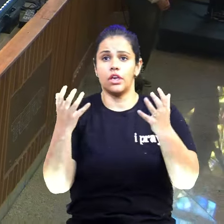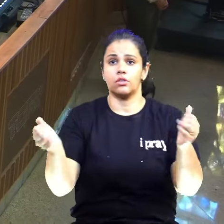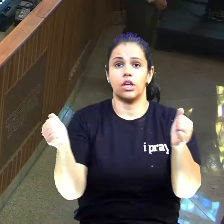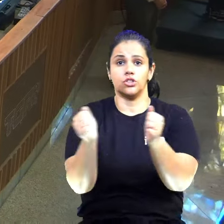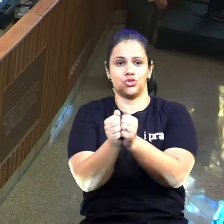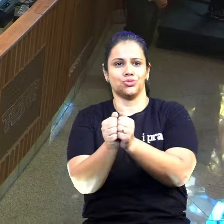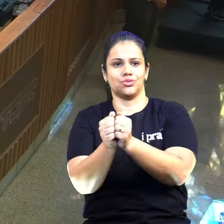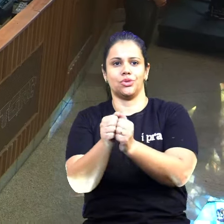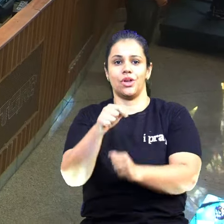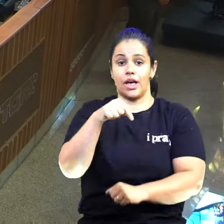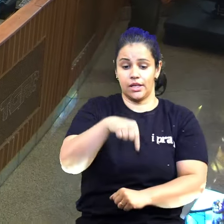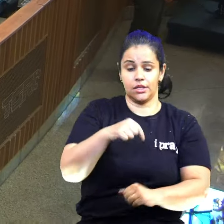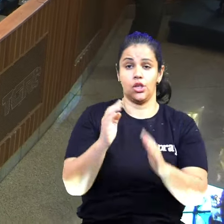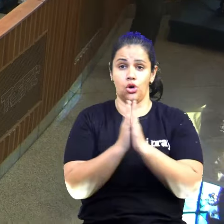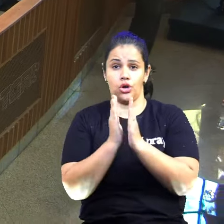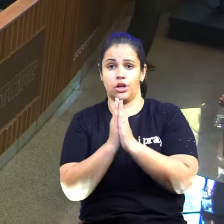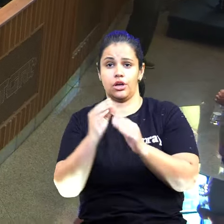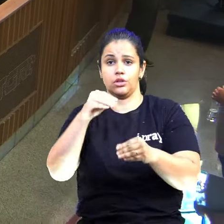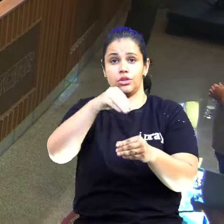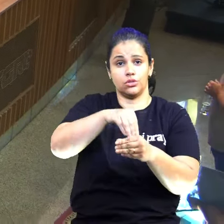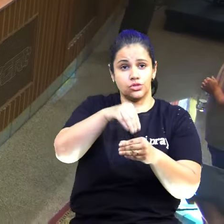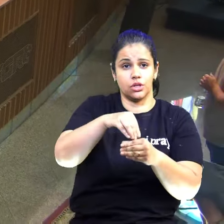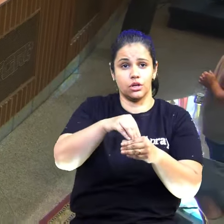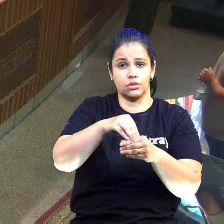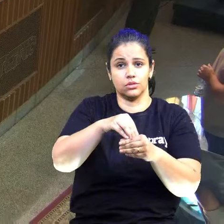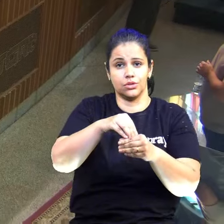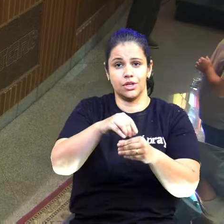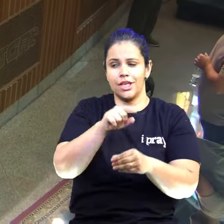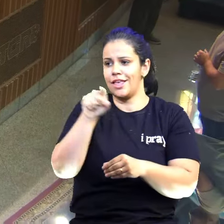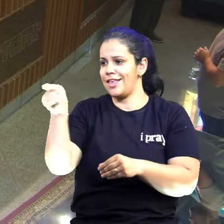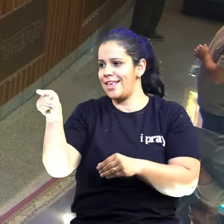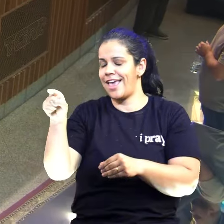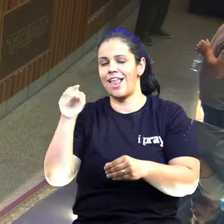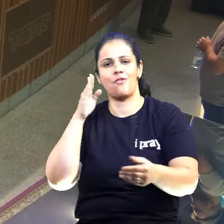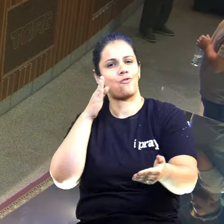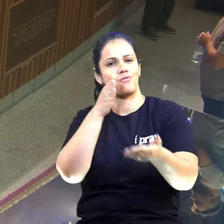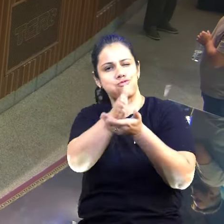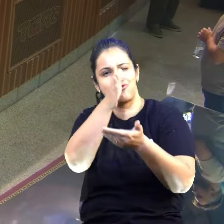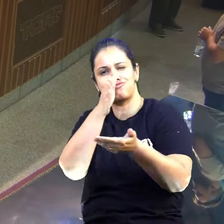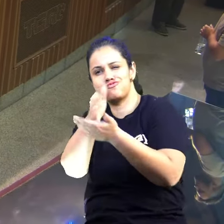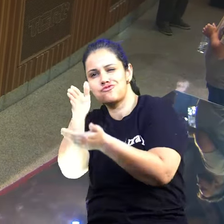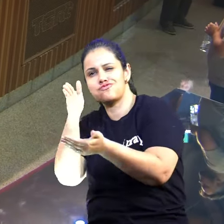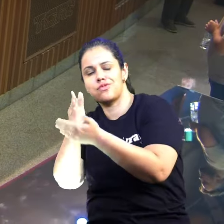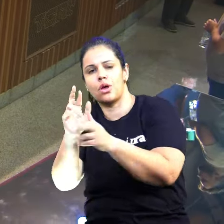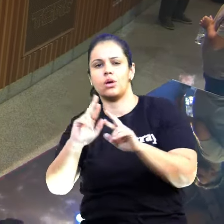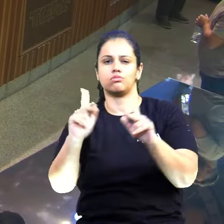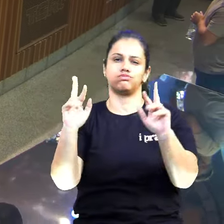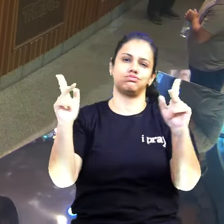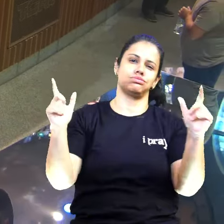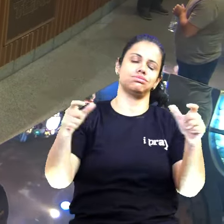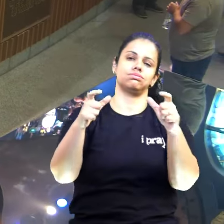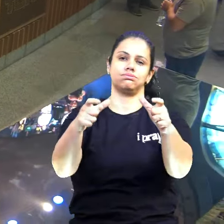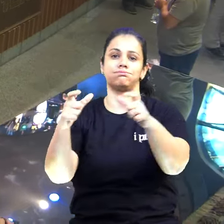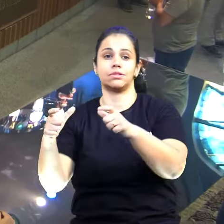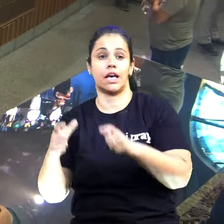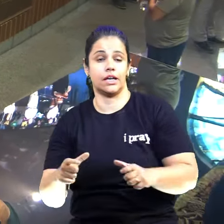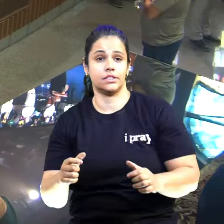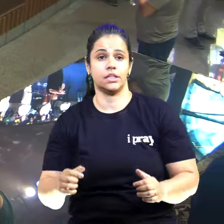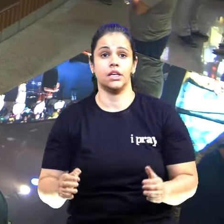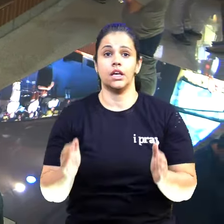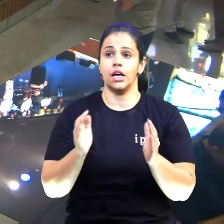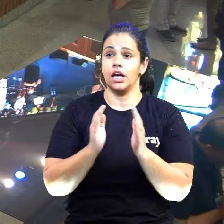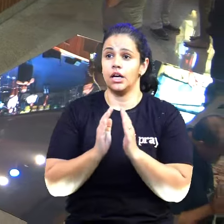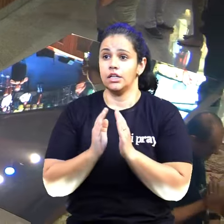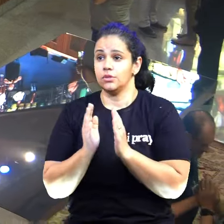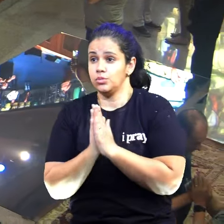missão, isso é para você, por isso, eu queria pedir para você agora pegar, esse papelzinho, está na sua frente, eu vou orar com você, para Deus falar